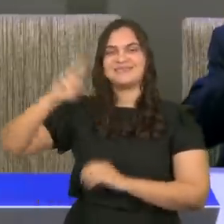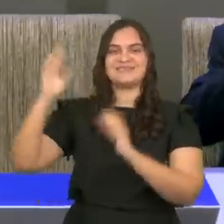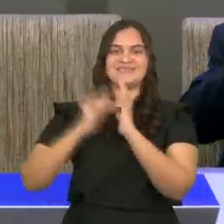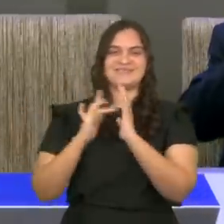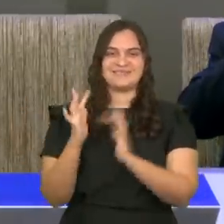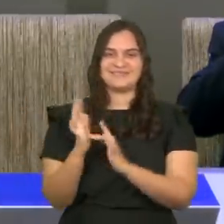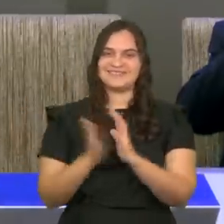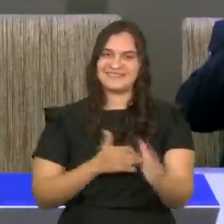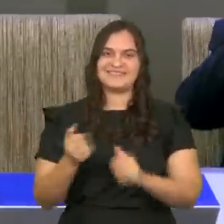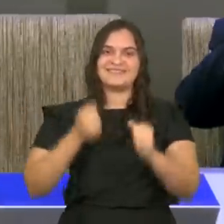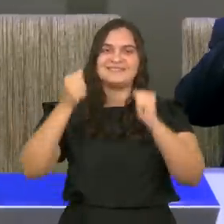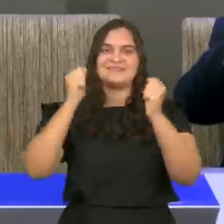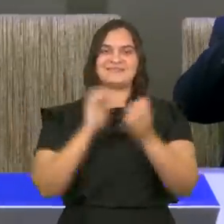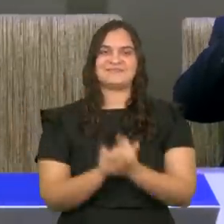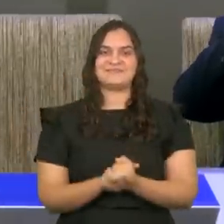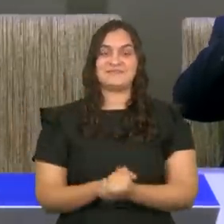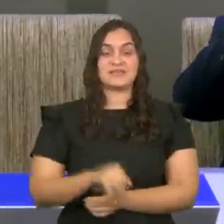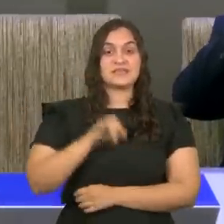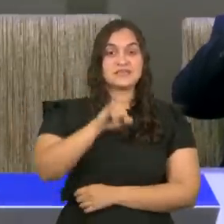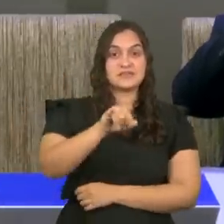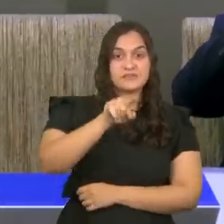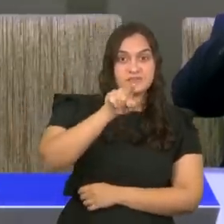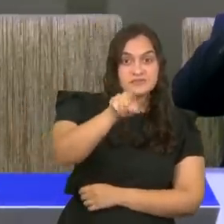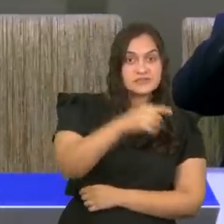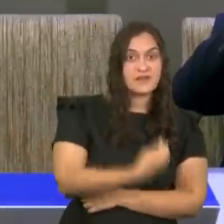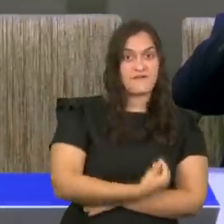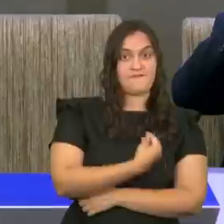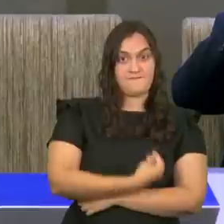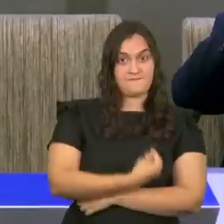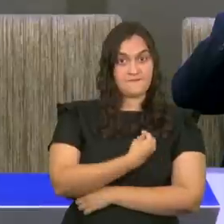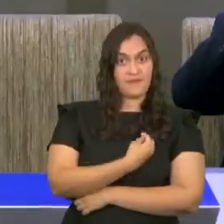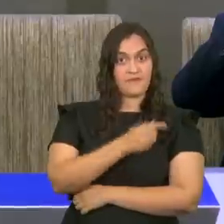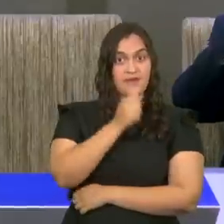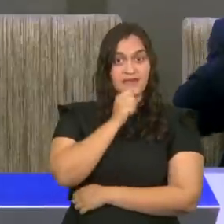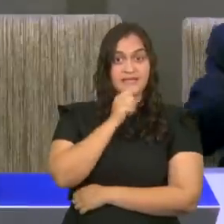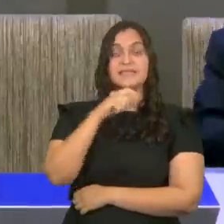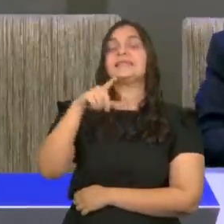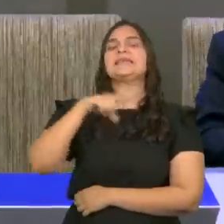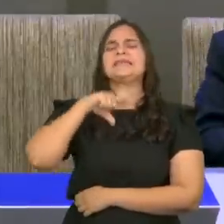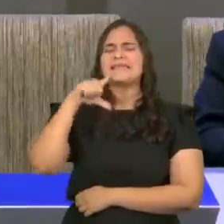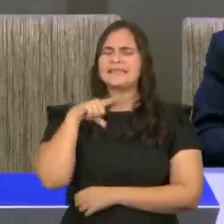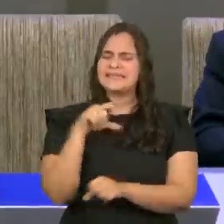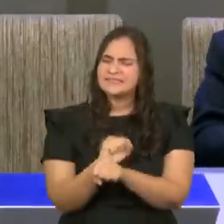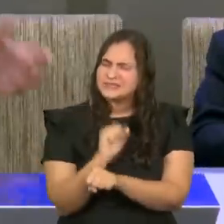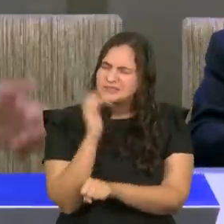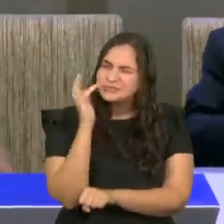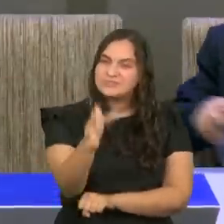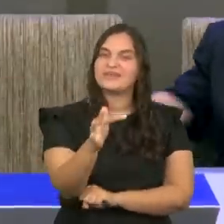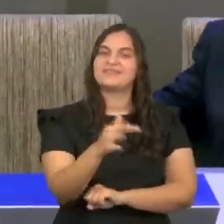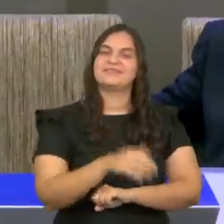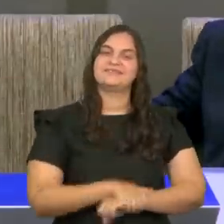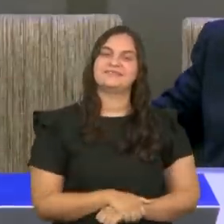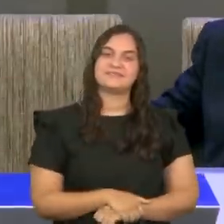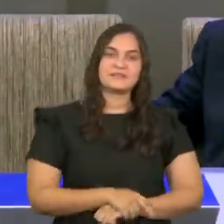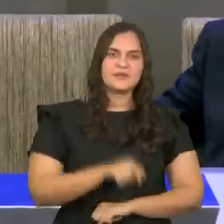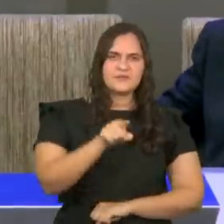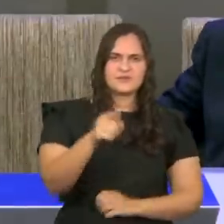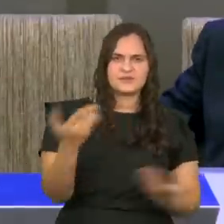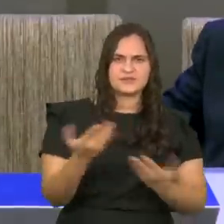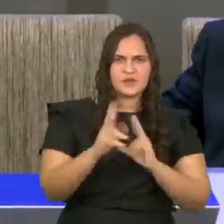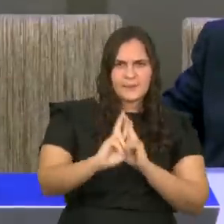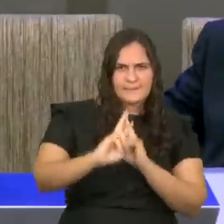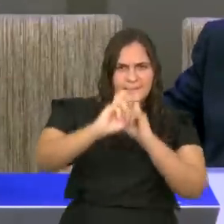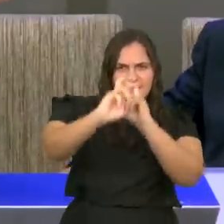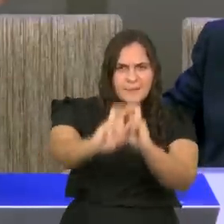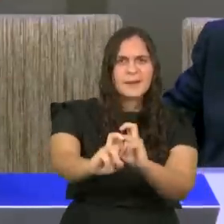Aleluia! Se está vivo, tem esperança. Você que me ouve esta noite, passou